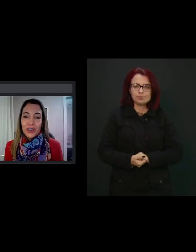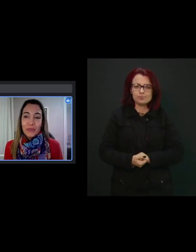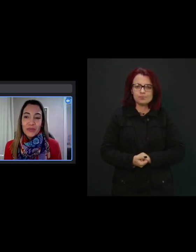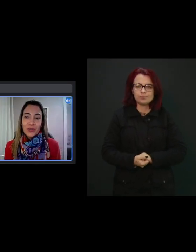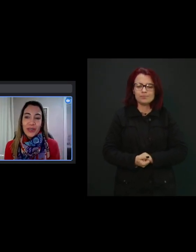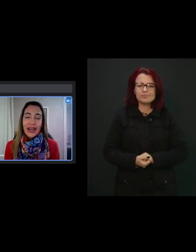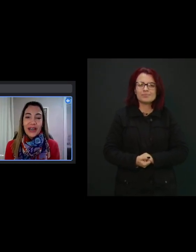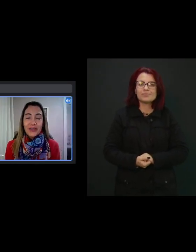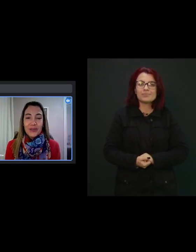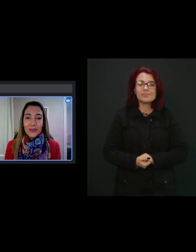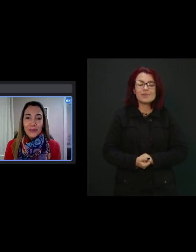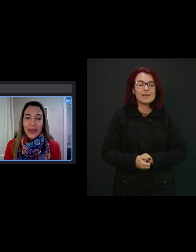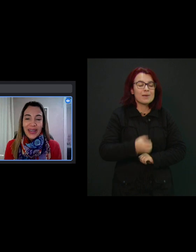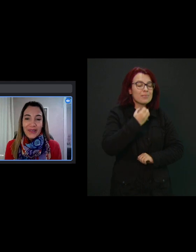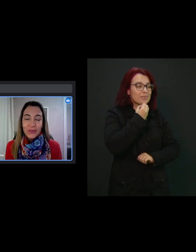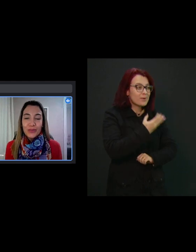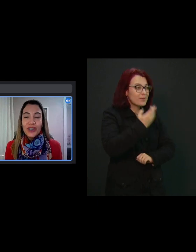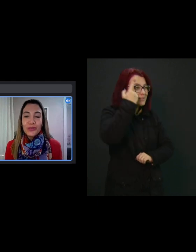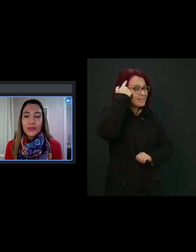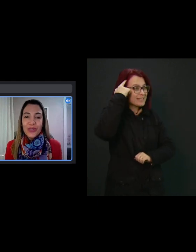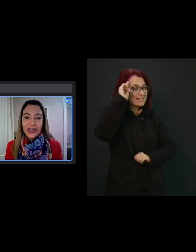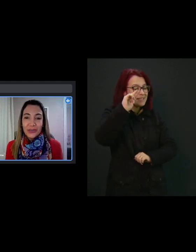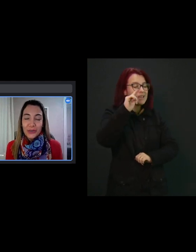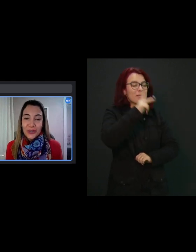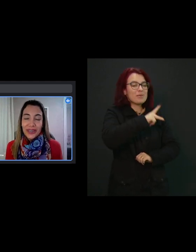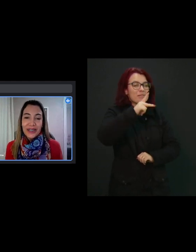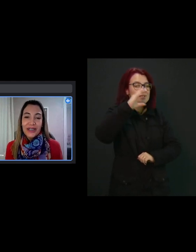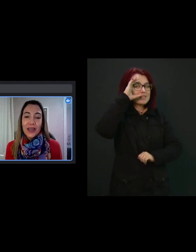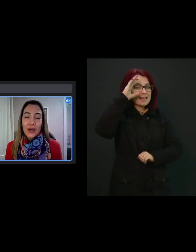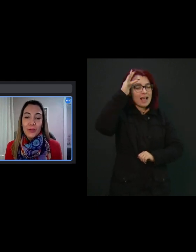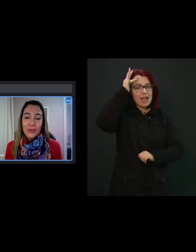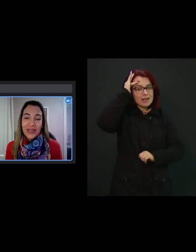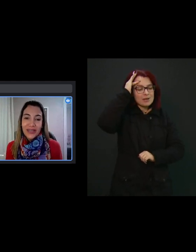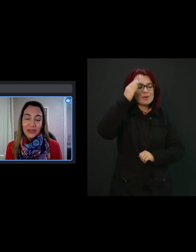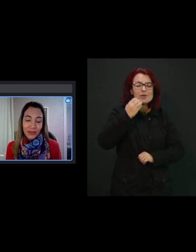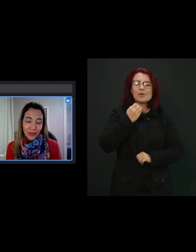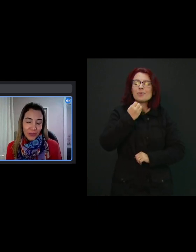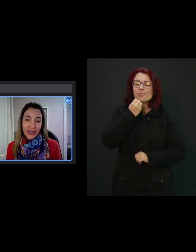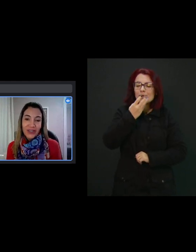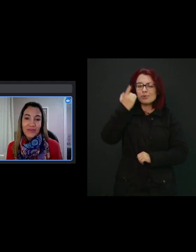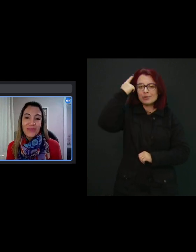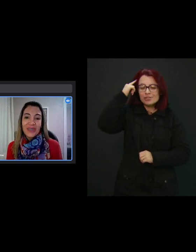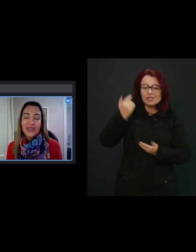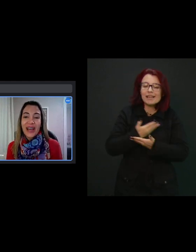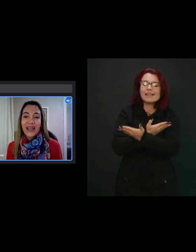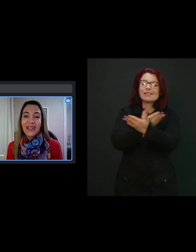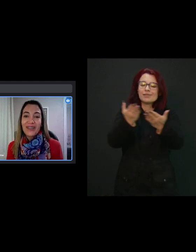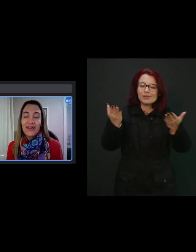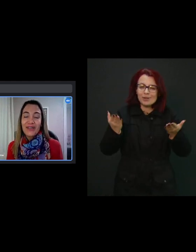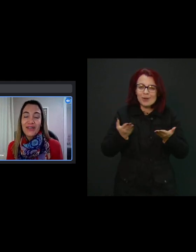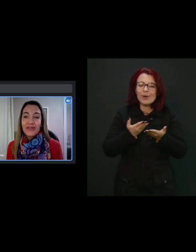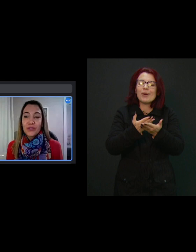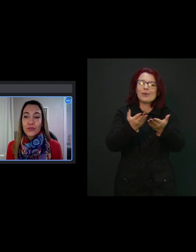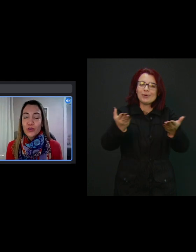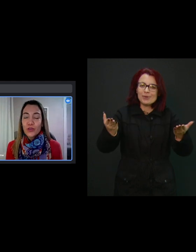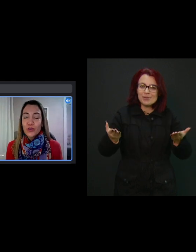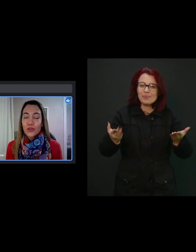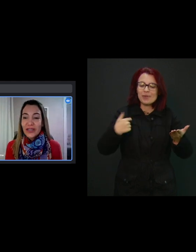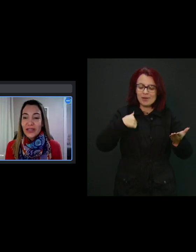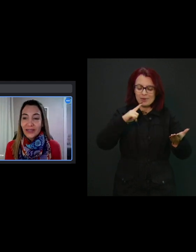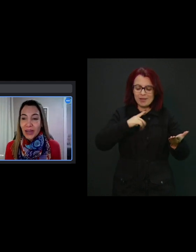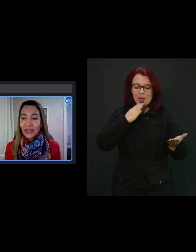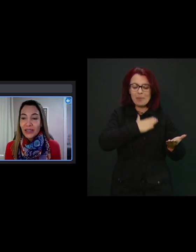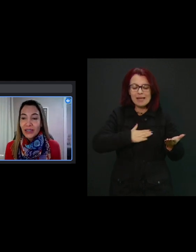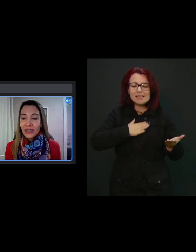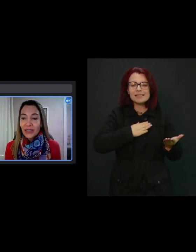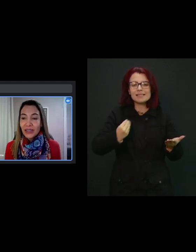Bom dia, professor Carlos, tudo bem? Bom dia a todos e a todas. É um prazer novamente estar aqui falando sobre